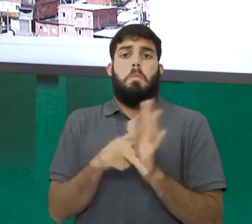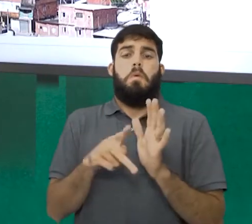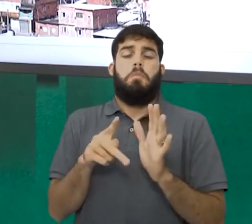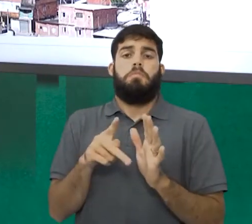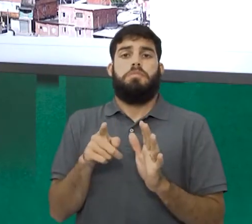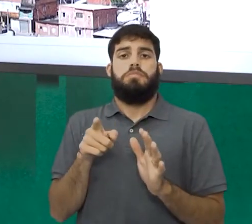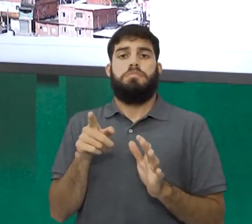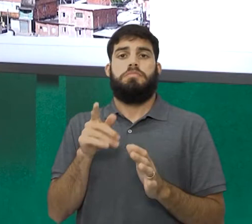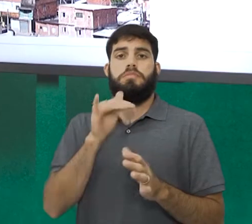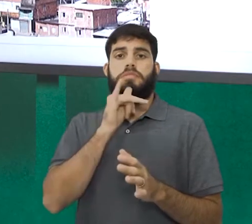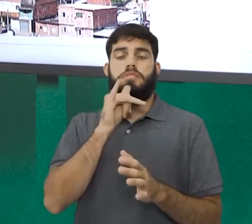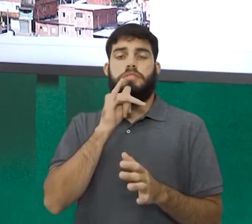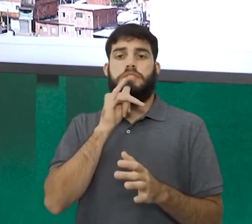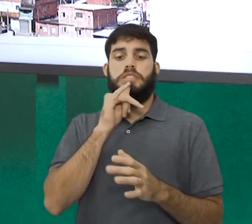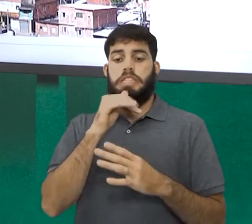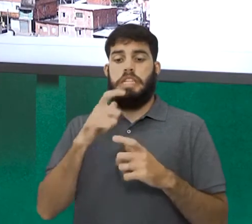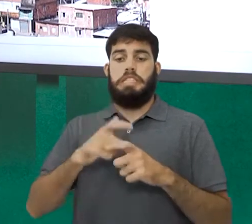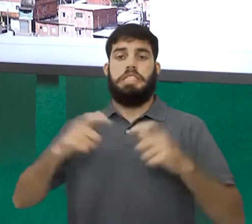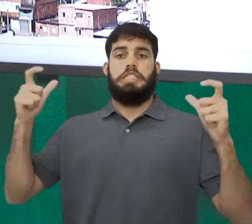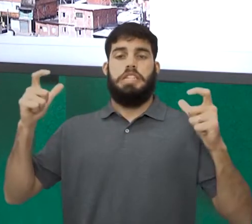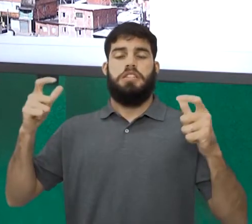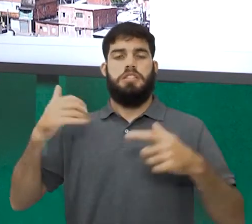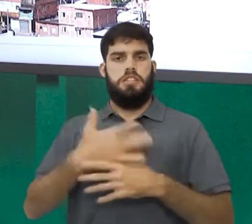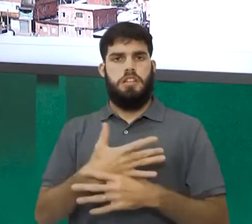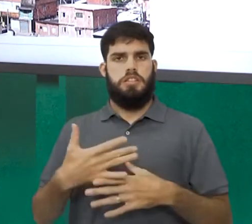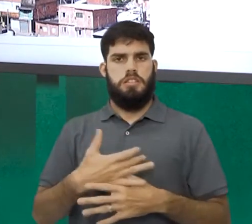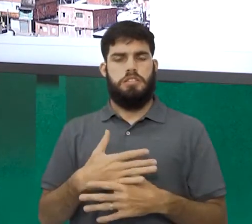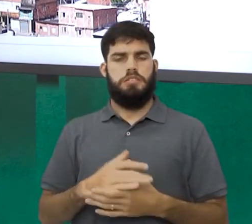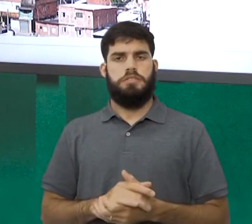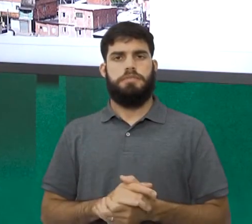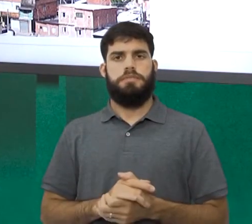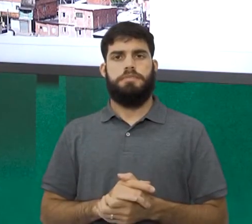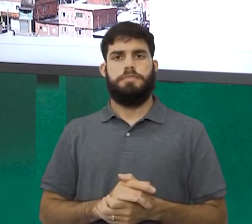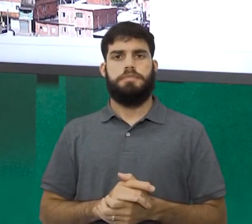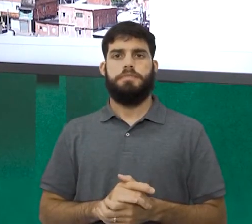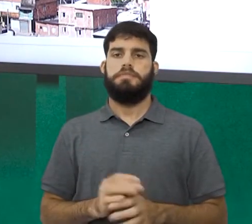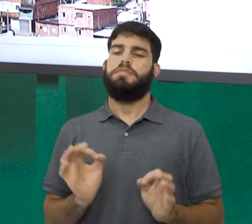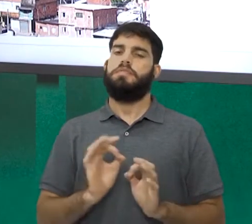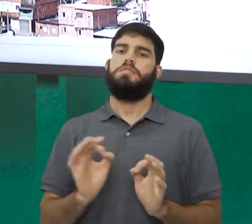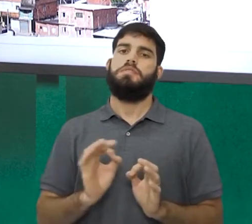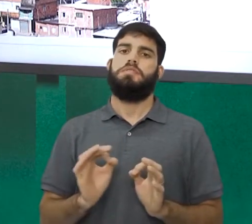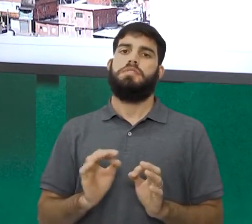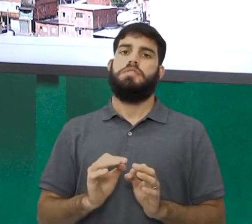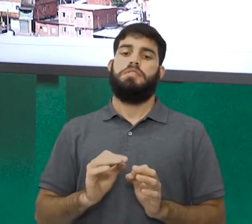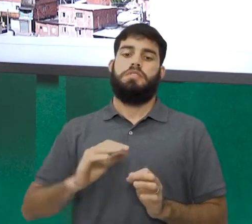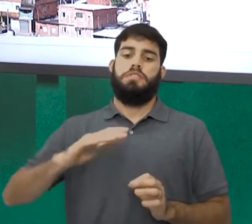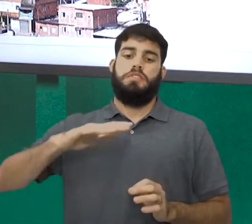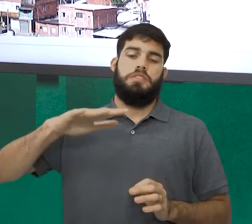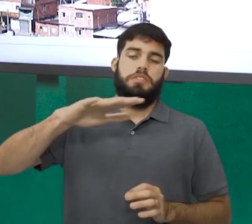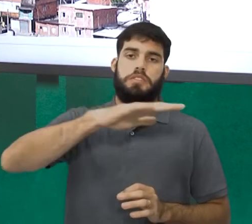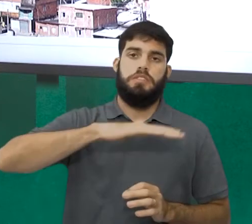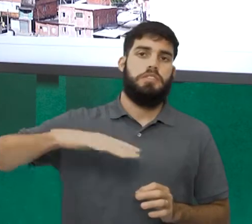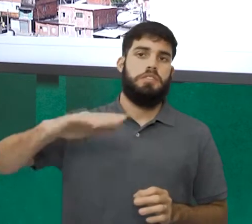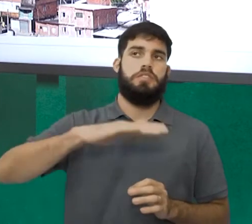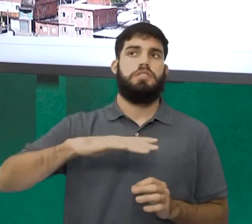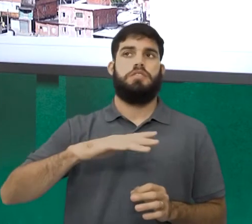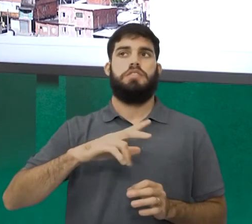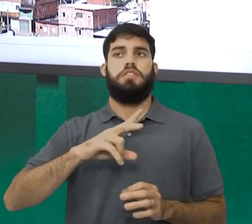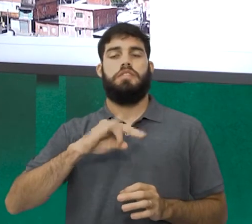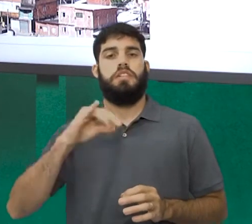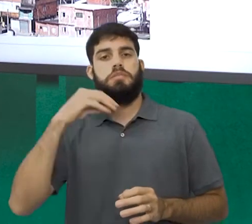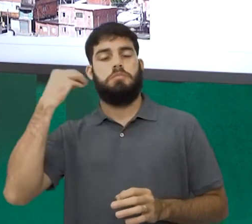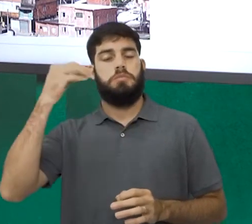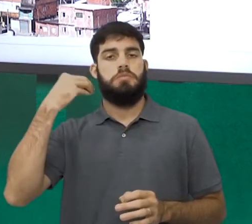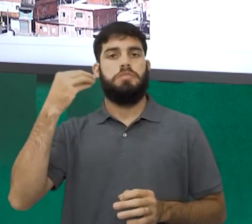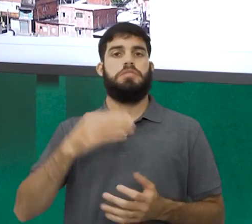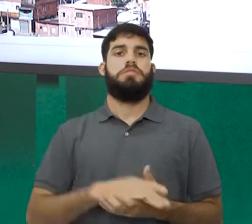são exclusivos das grandes cidades. As regiões metropolitanas vão experimentar isso em maior número.